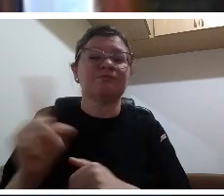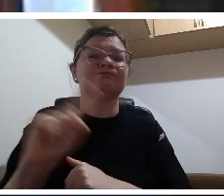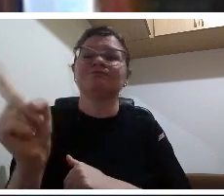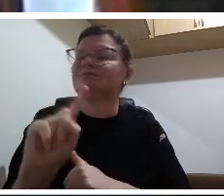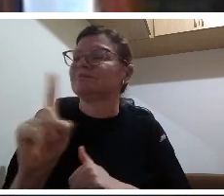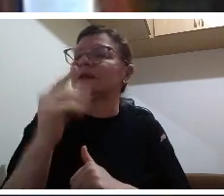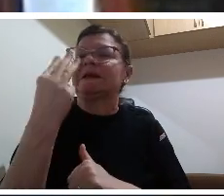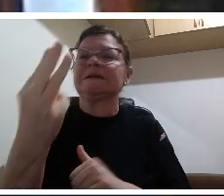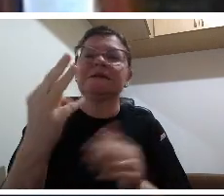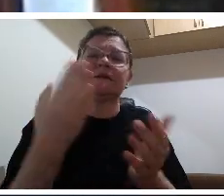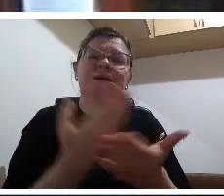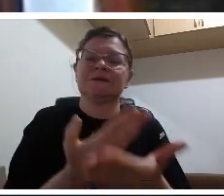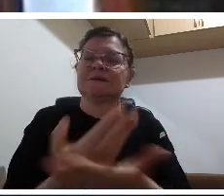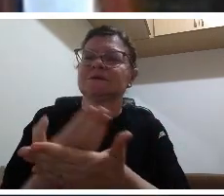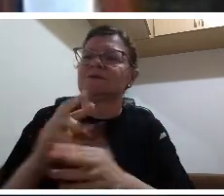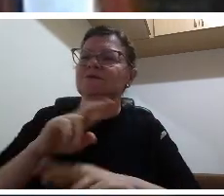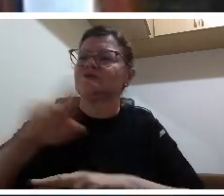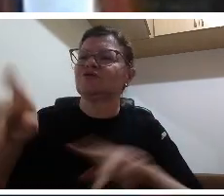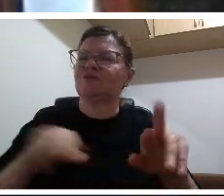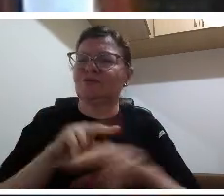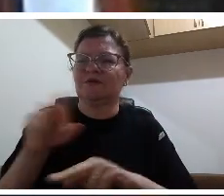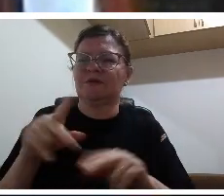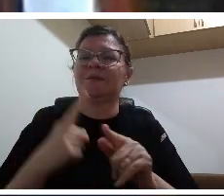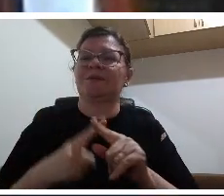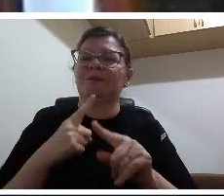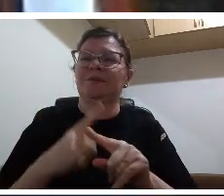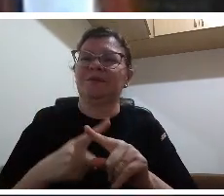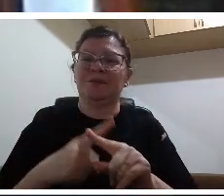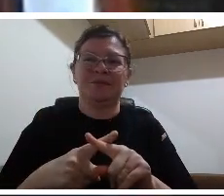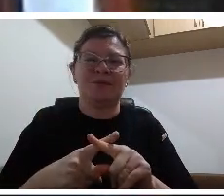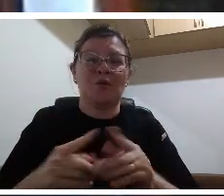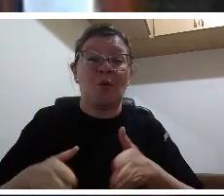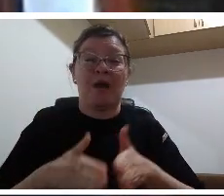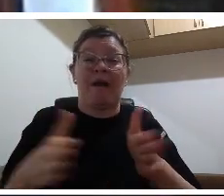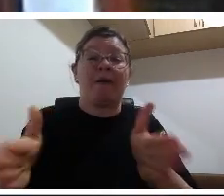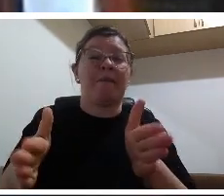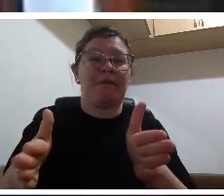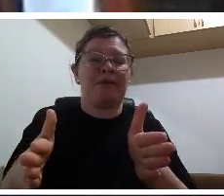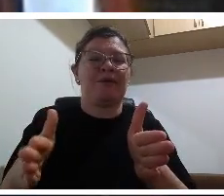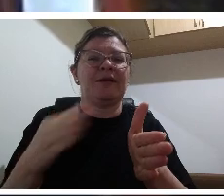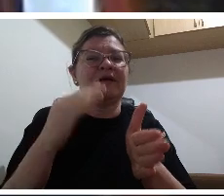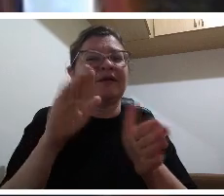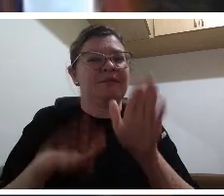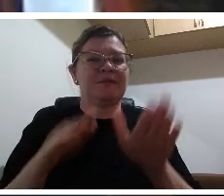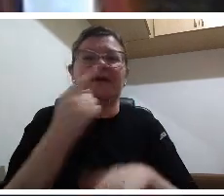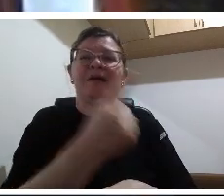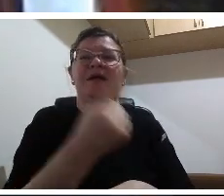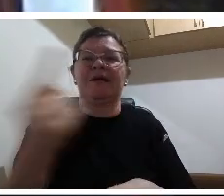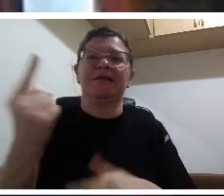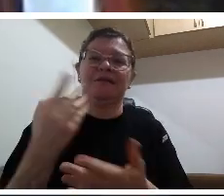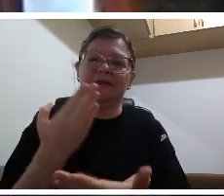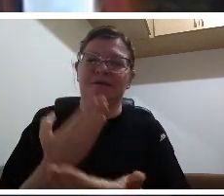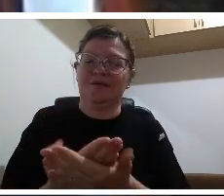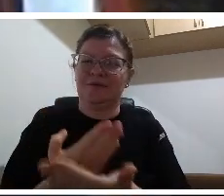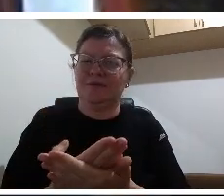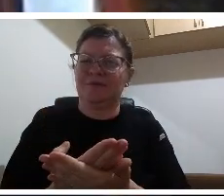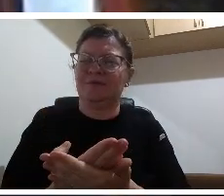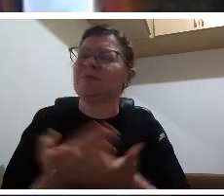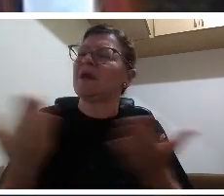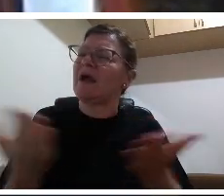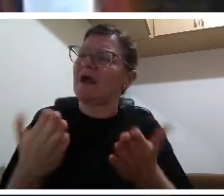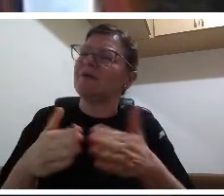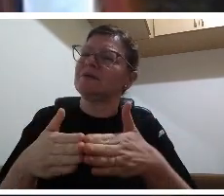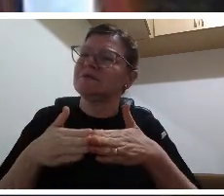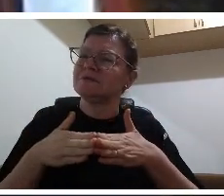espanhol António Machado que não é para desanimar mas é para fazer nos refletir sobre o